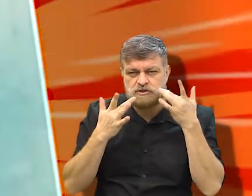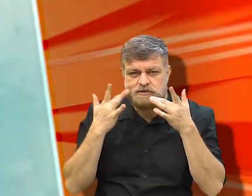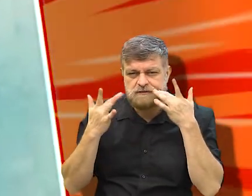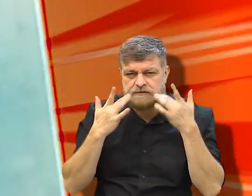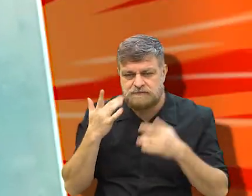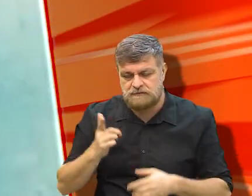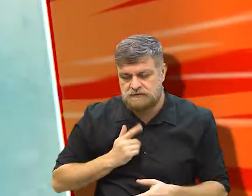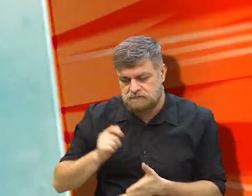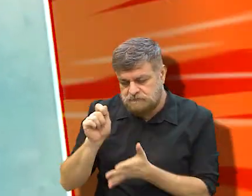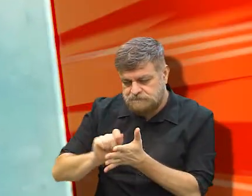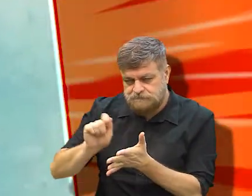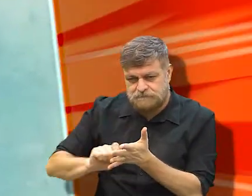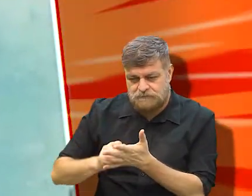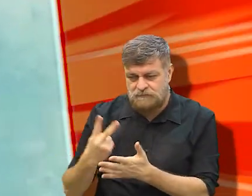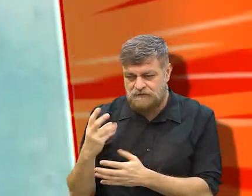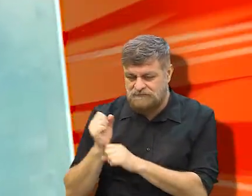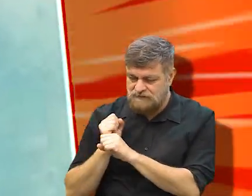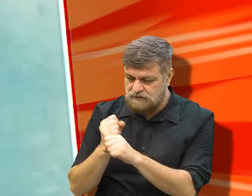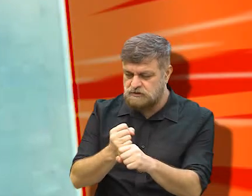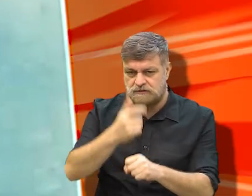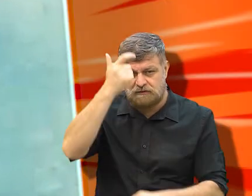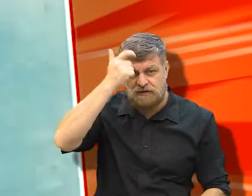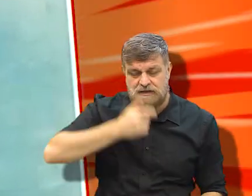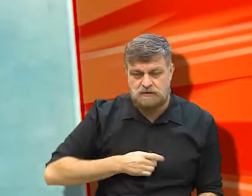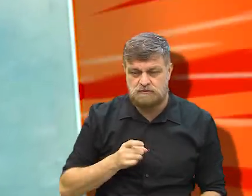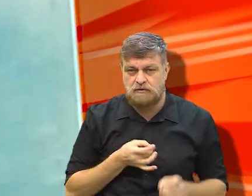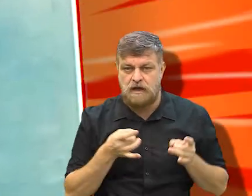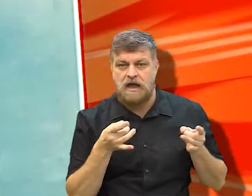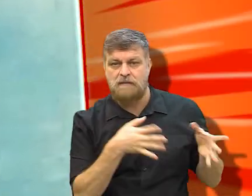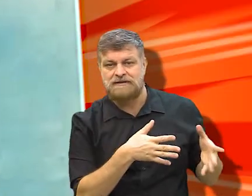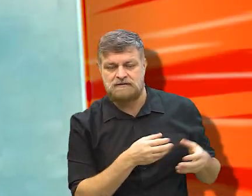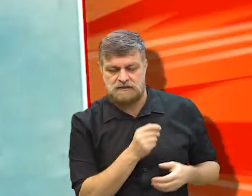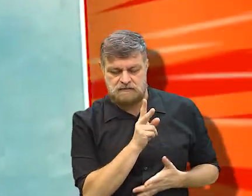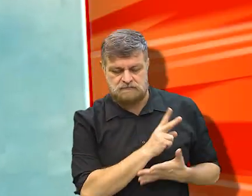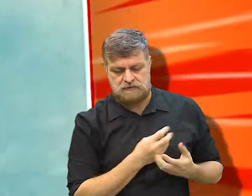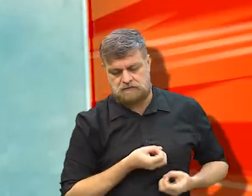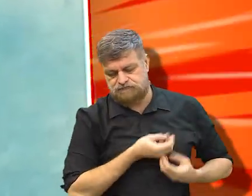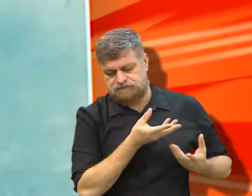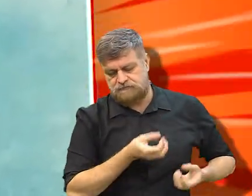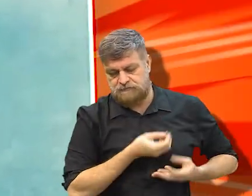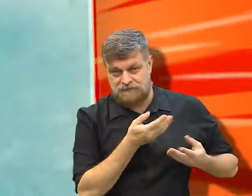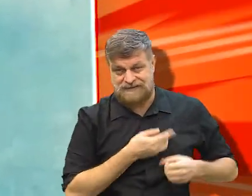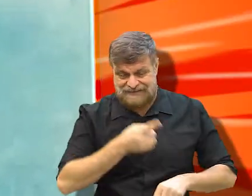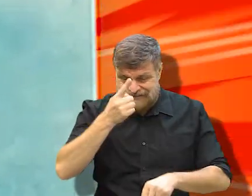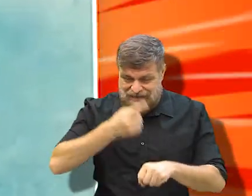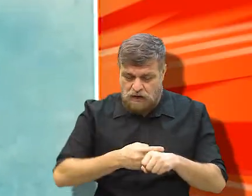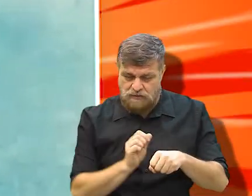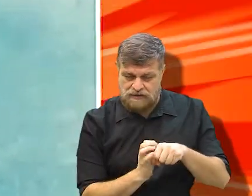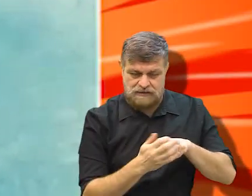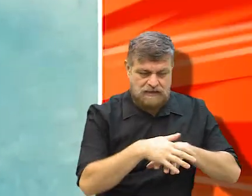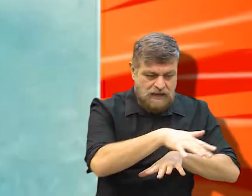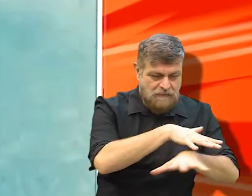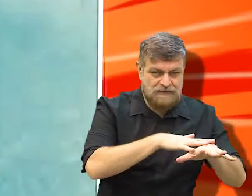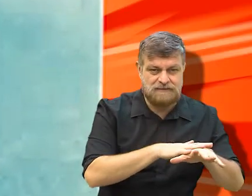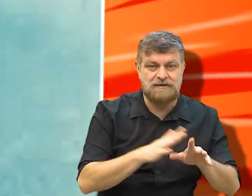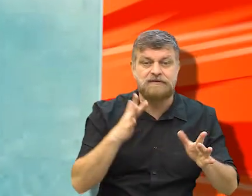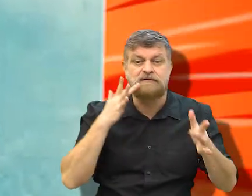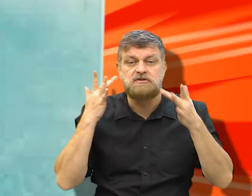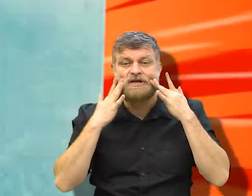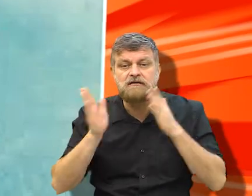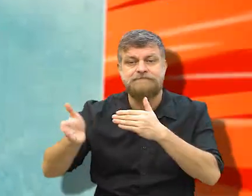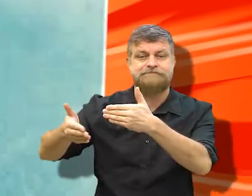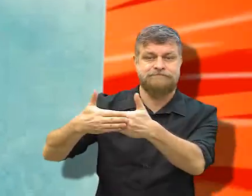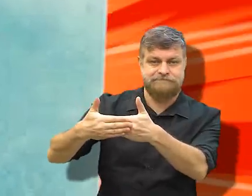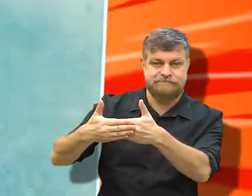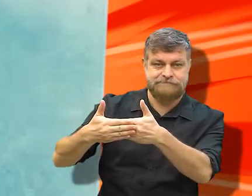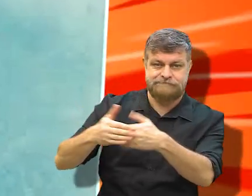espetáculos, escrevia. Nos últimos 20 anos, eu praticamente abandonei a prosa. Quando veio a pandemia, o teatro, você sabe, teve